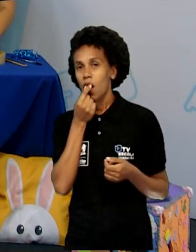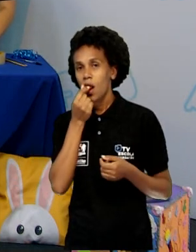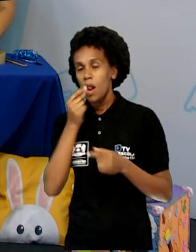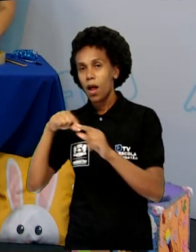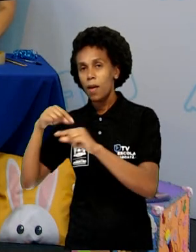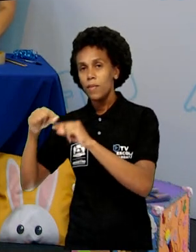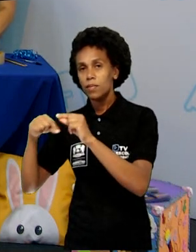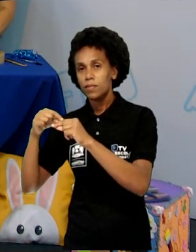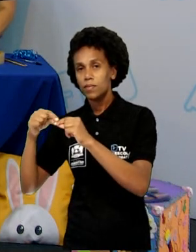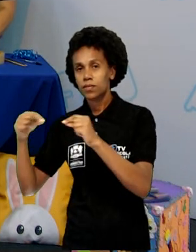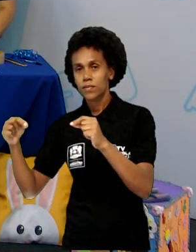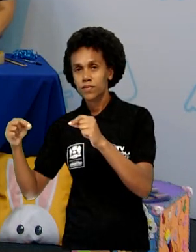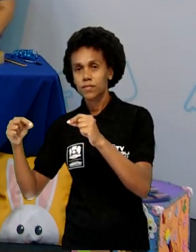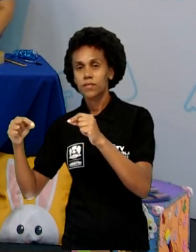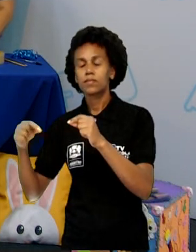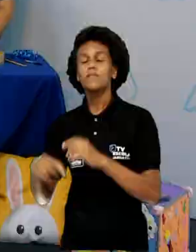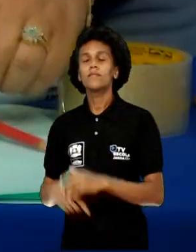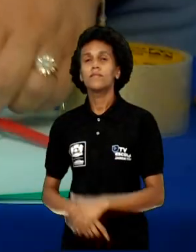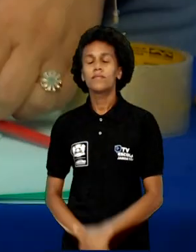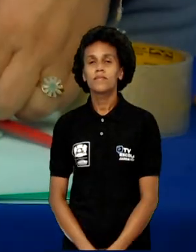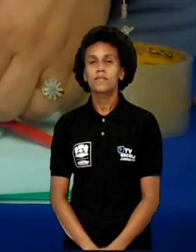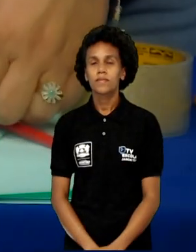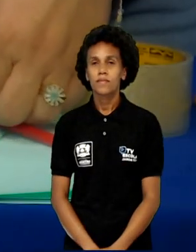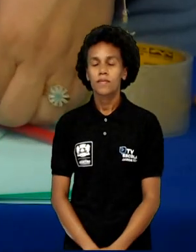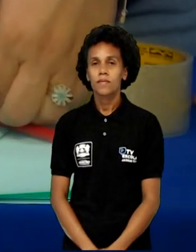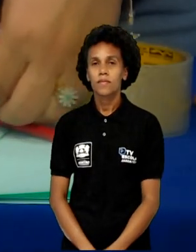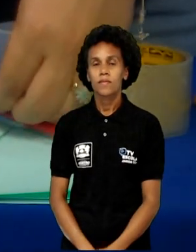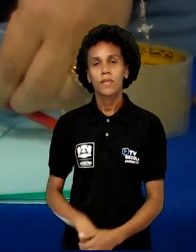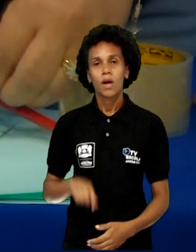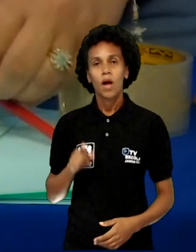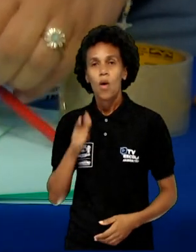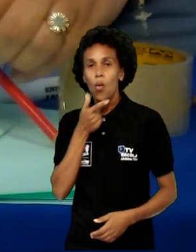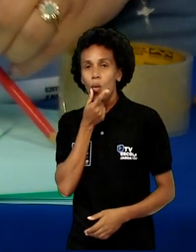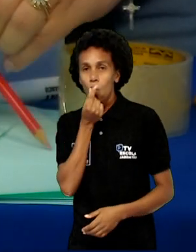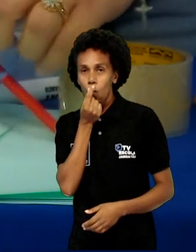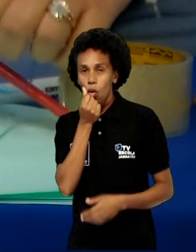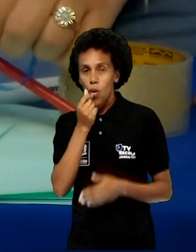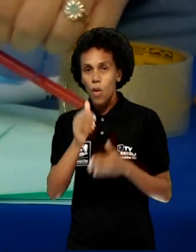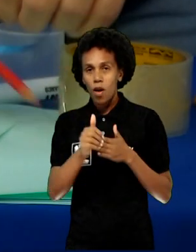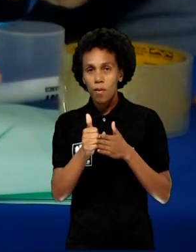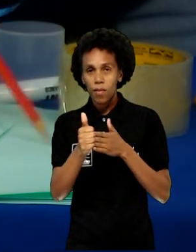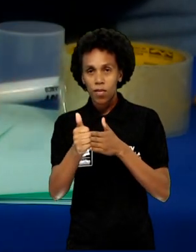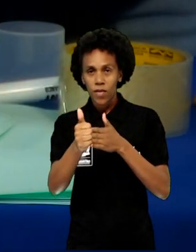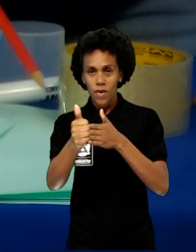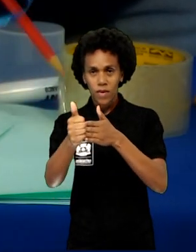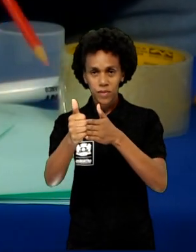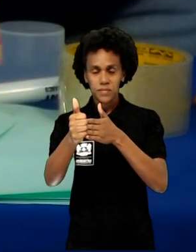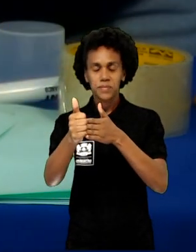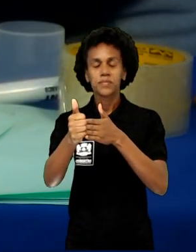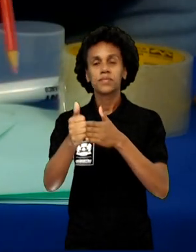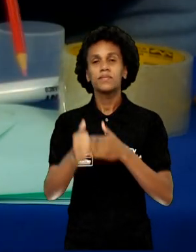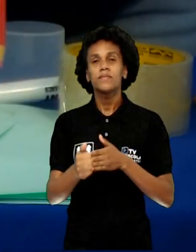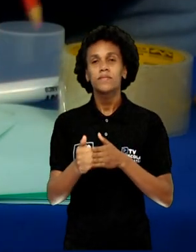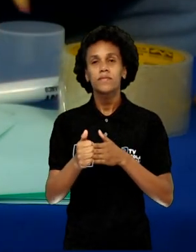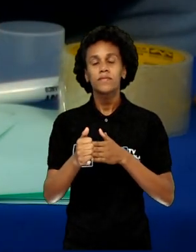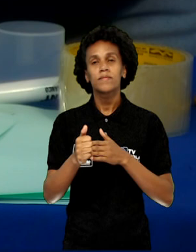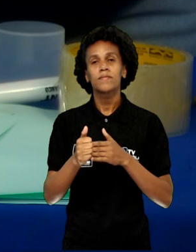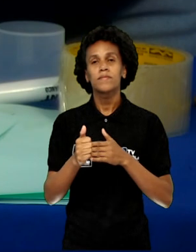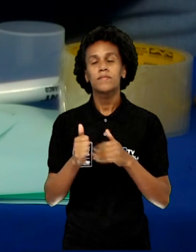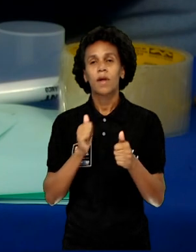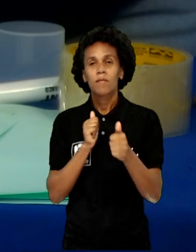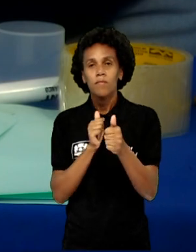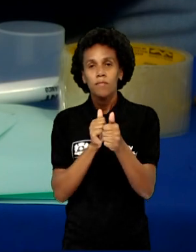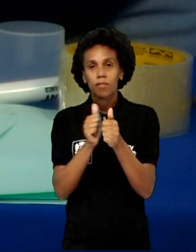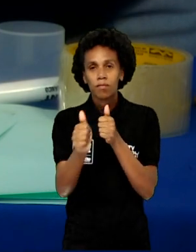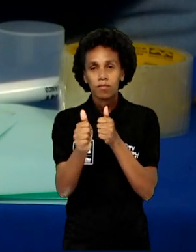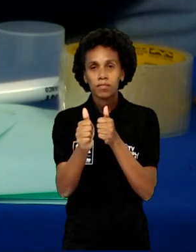tá certo? Para a corrida da tartaruga. Porque nós vamos enrolar, certo? Bastante o cordão,